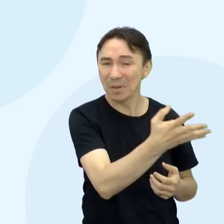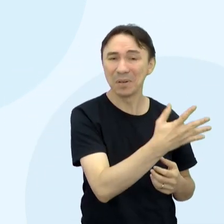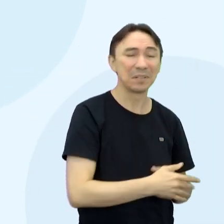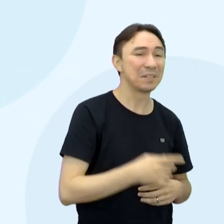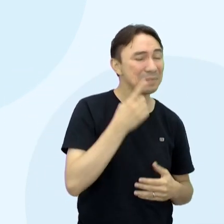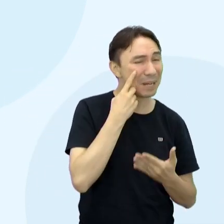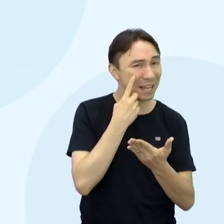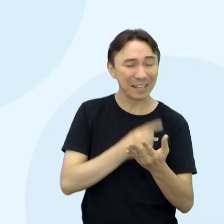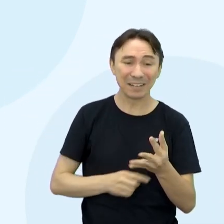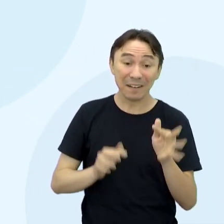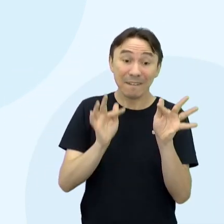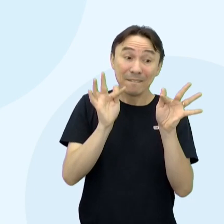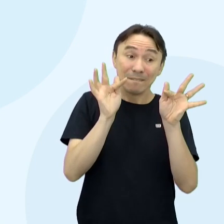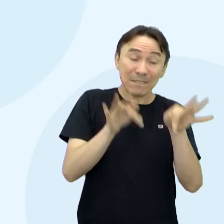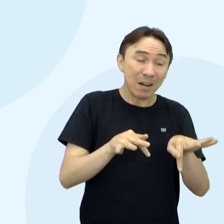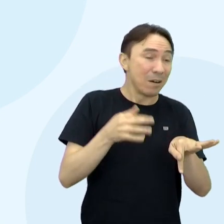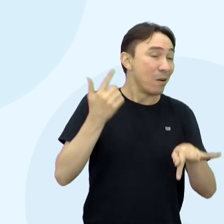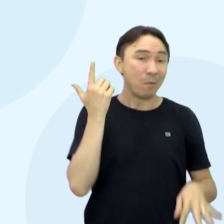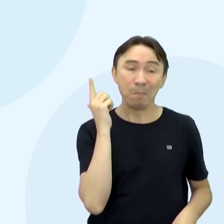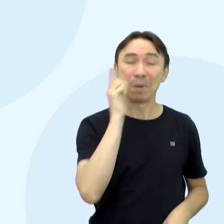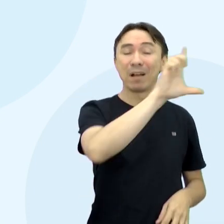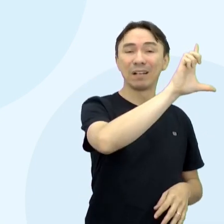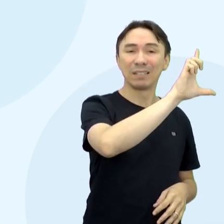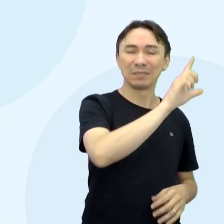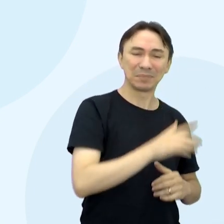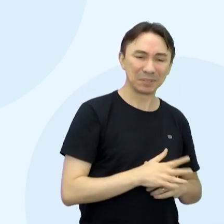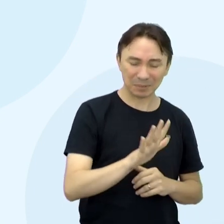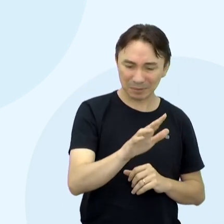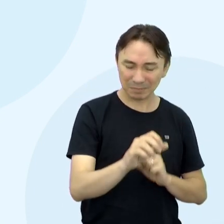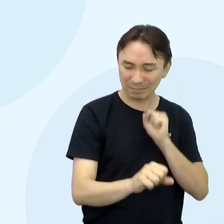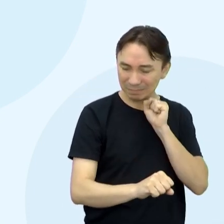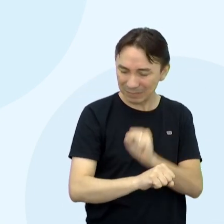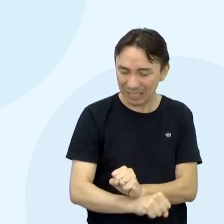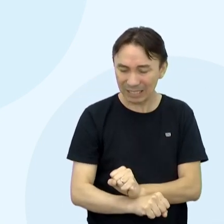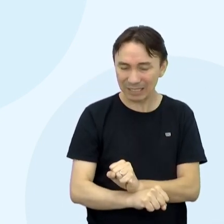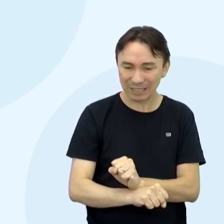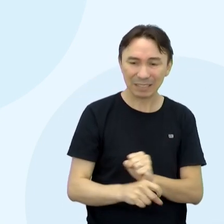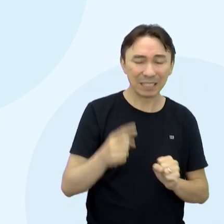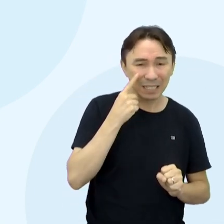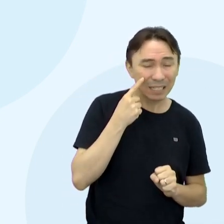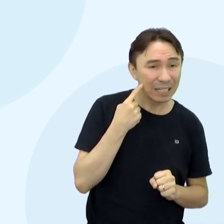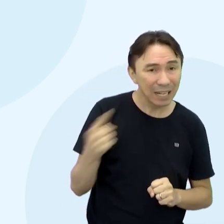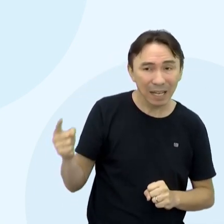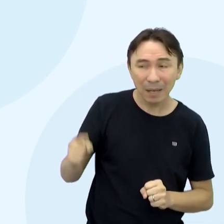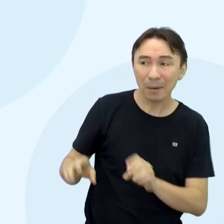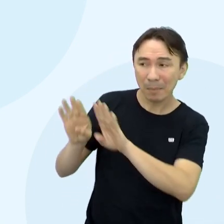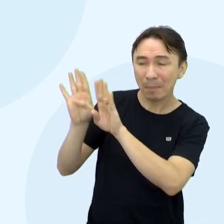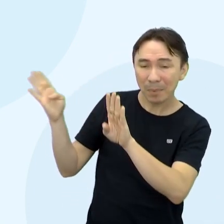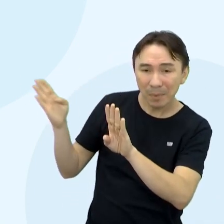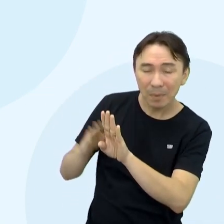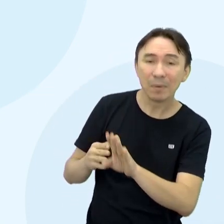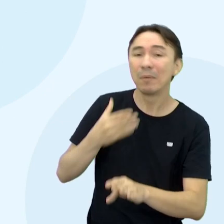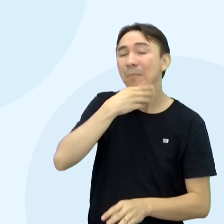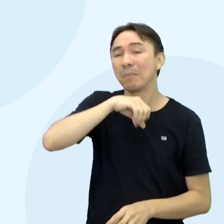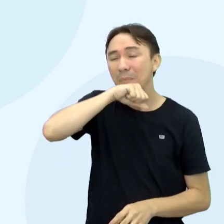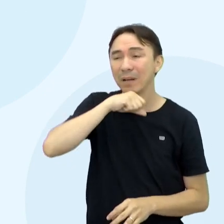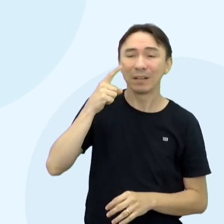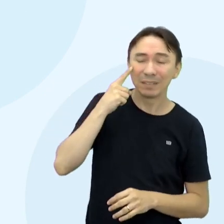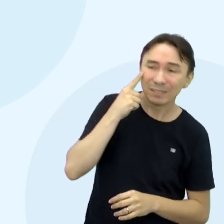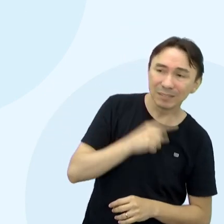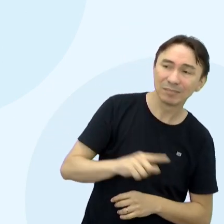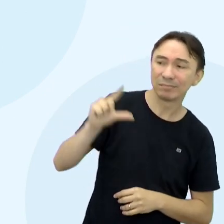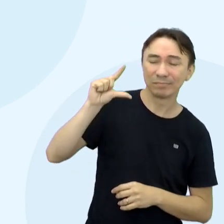Hollywood É muito melhor Mas então parei Olhei para a porta Meu pai não estava mais lá Recolheu-se ao seu quarto novamente